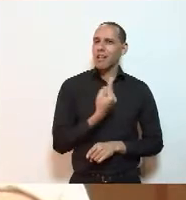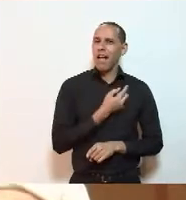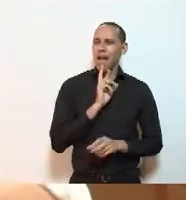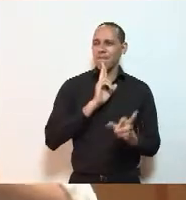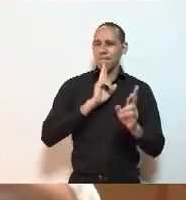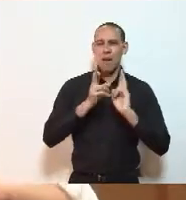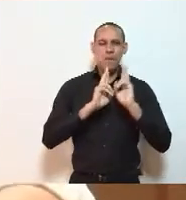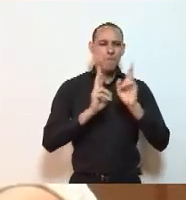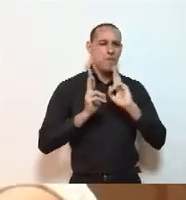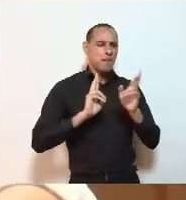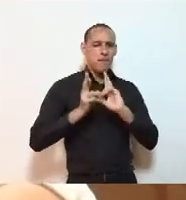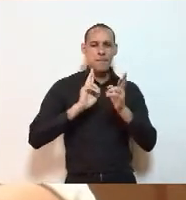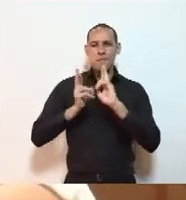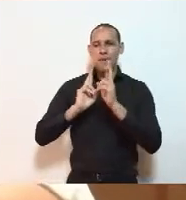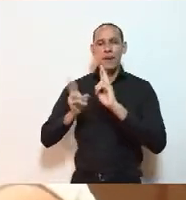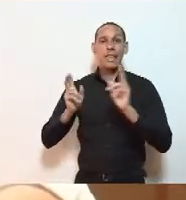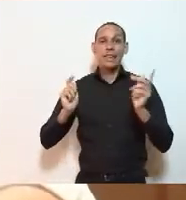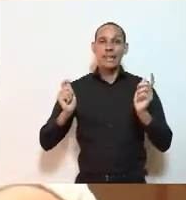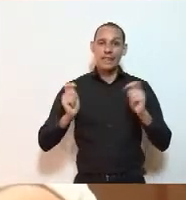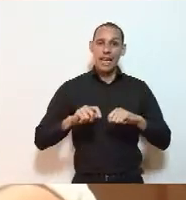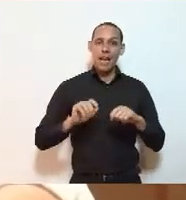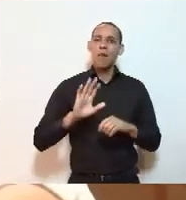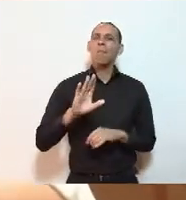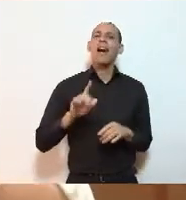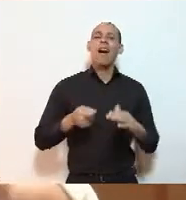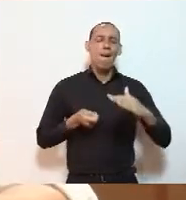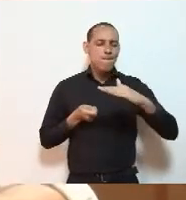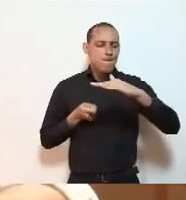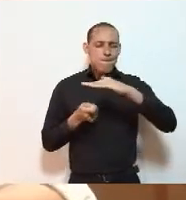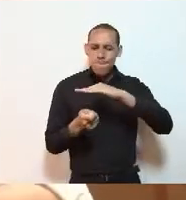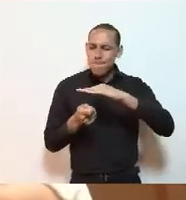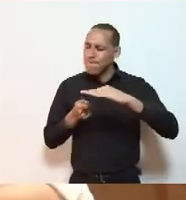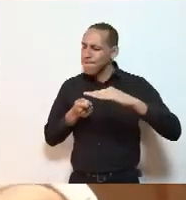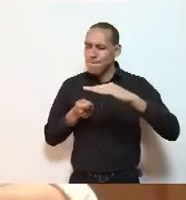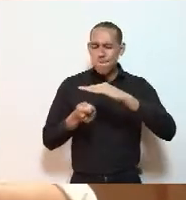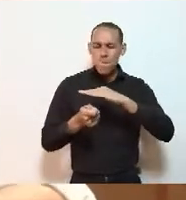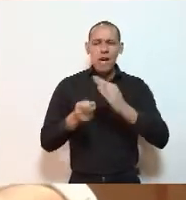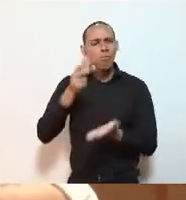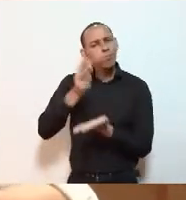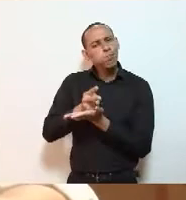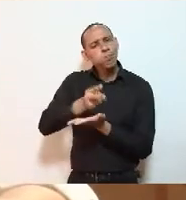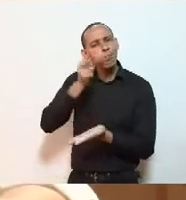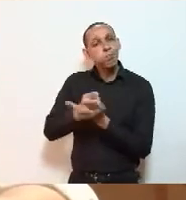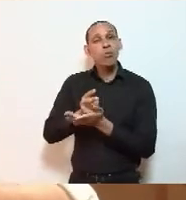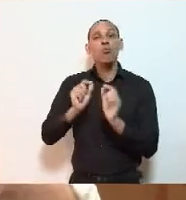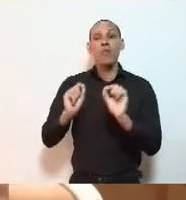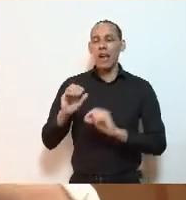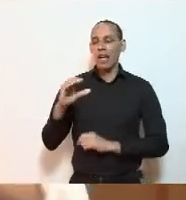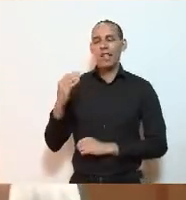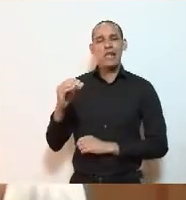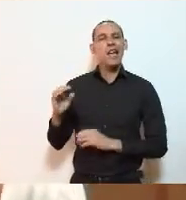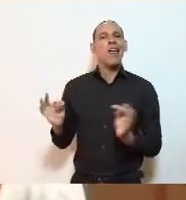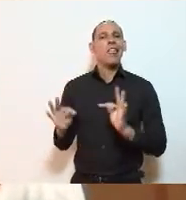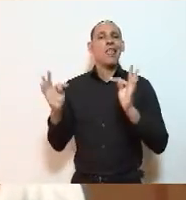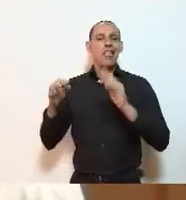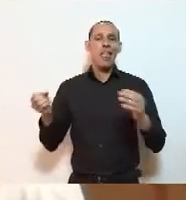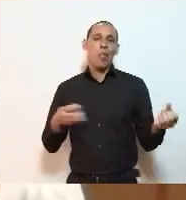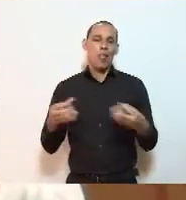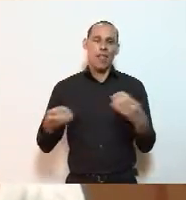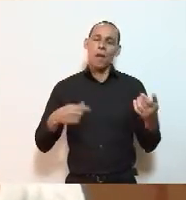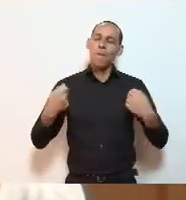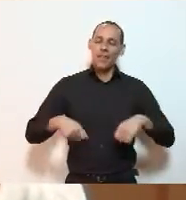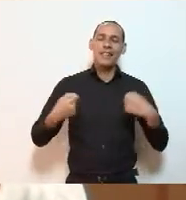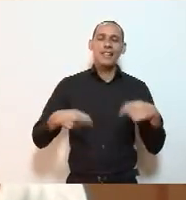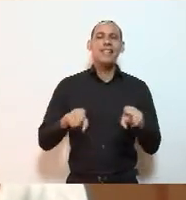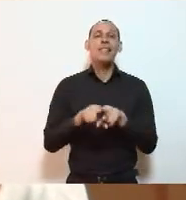resposta, precisamos de investimentos constantes em ciência, tecnologia e inovação e fortalecer os sistemas